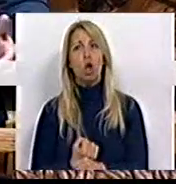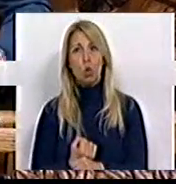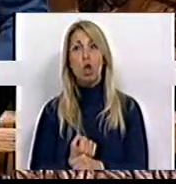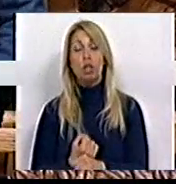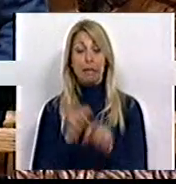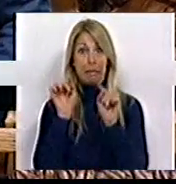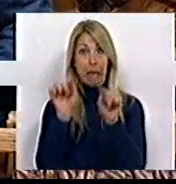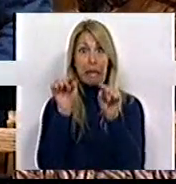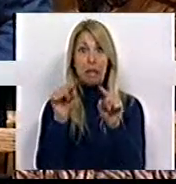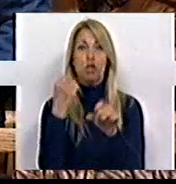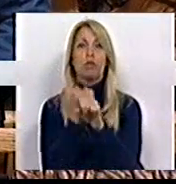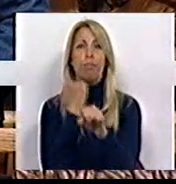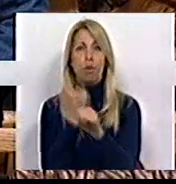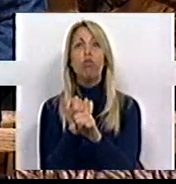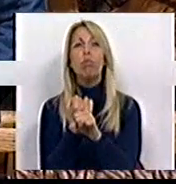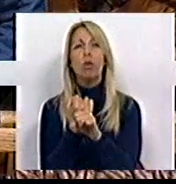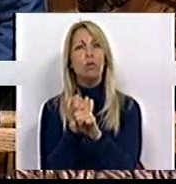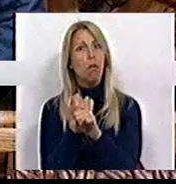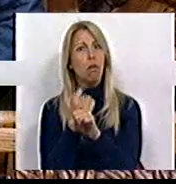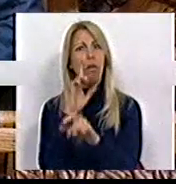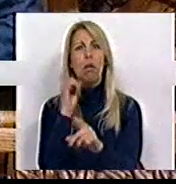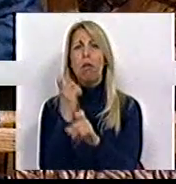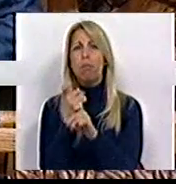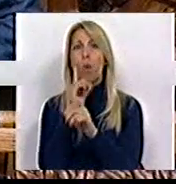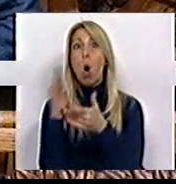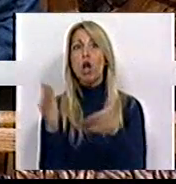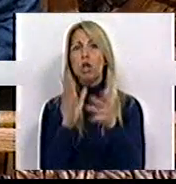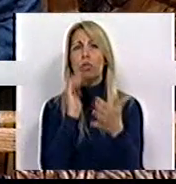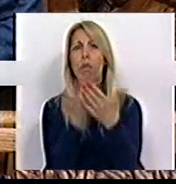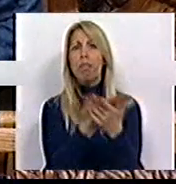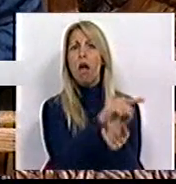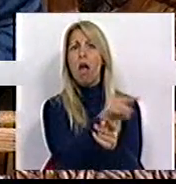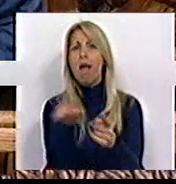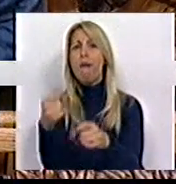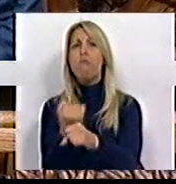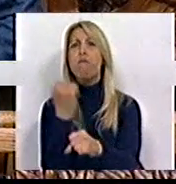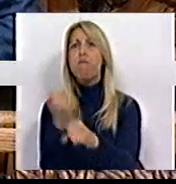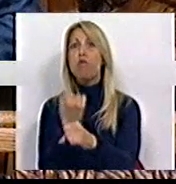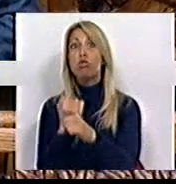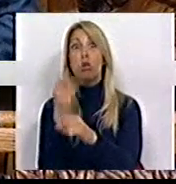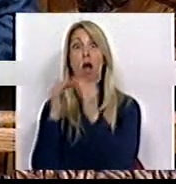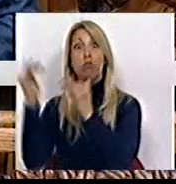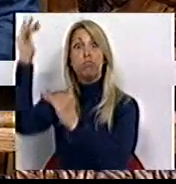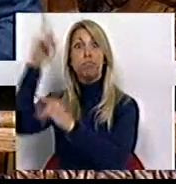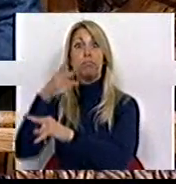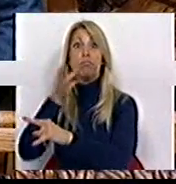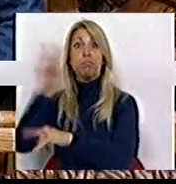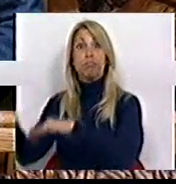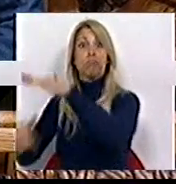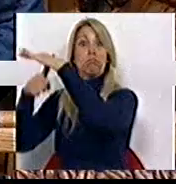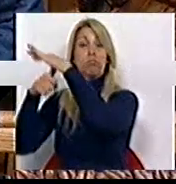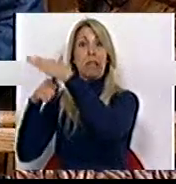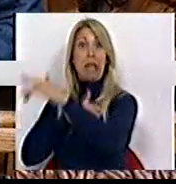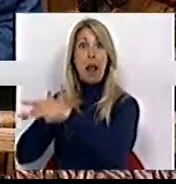Aqueles trabalhadores deram conta de orientações que vêm sendo dadas aos funcionários por parte da hierarquia da empresa, para que